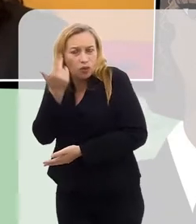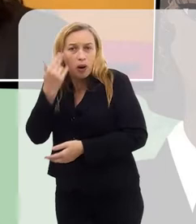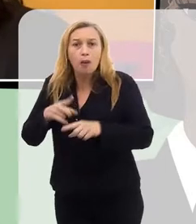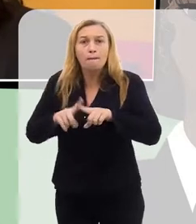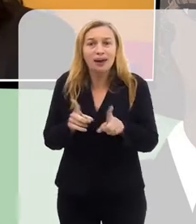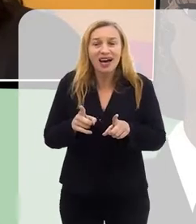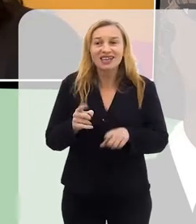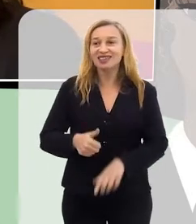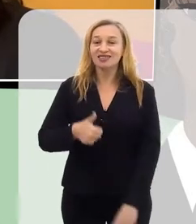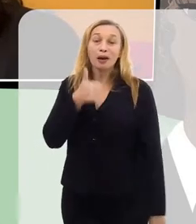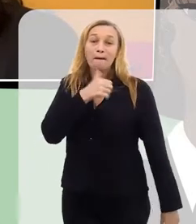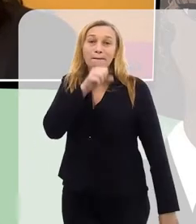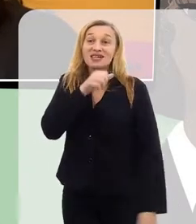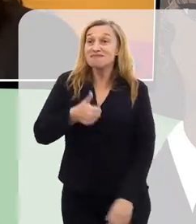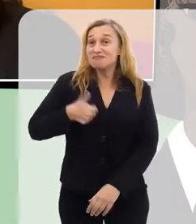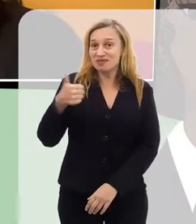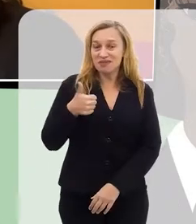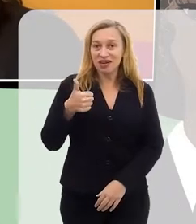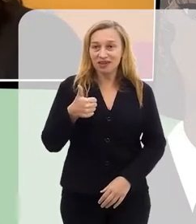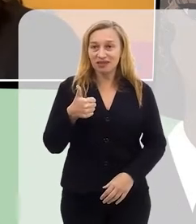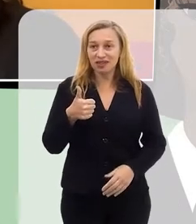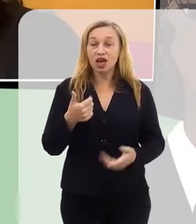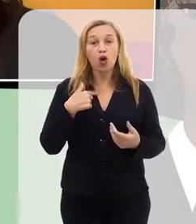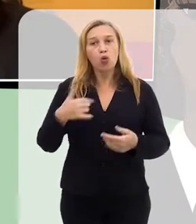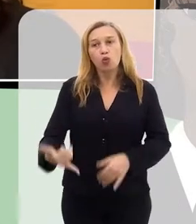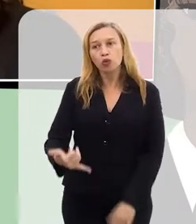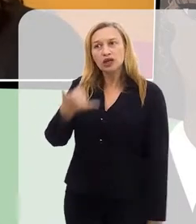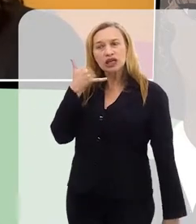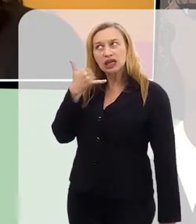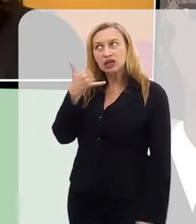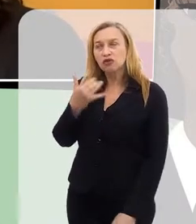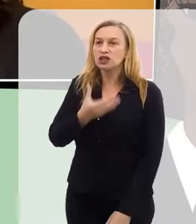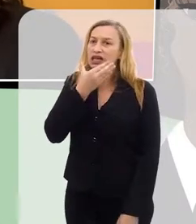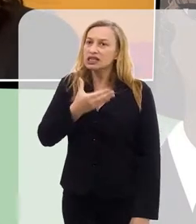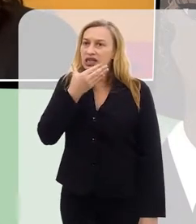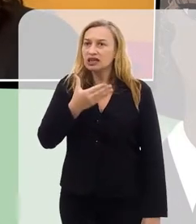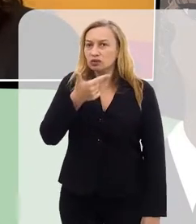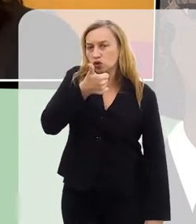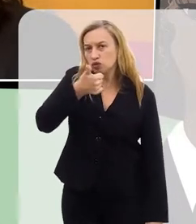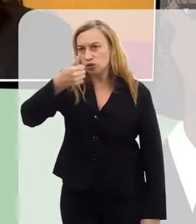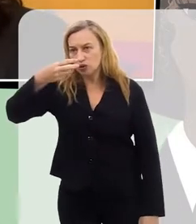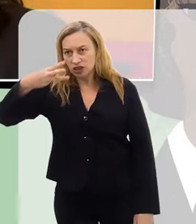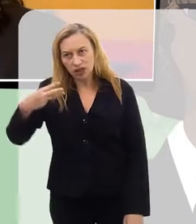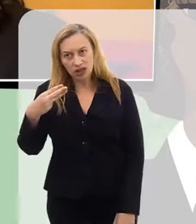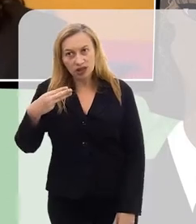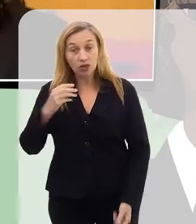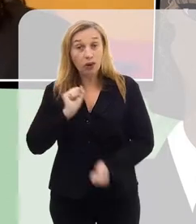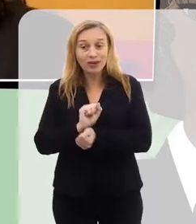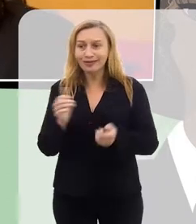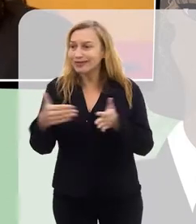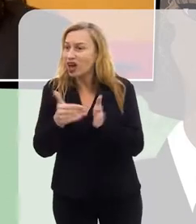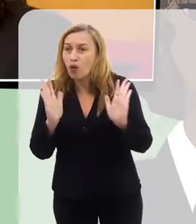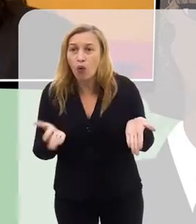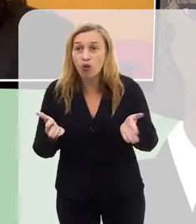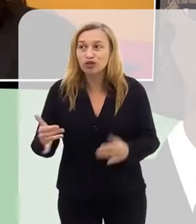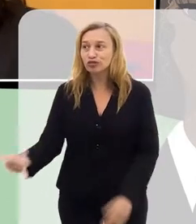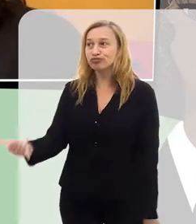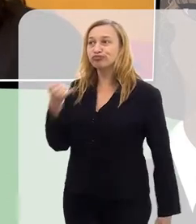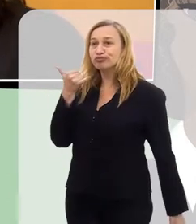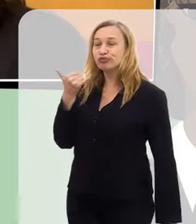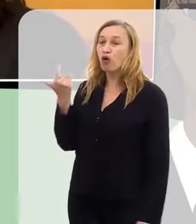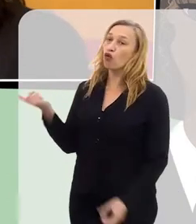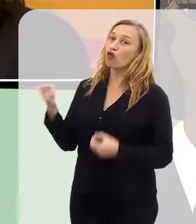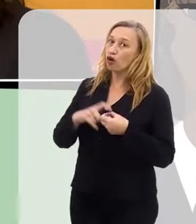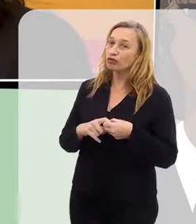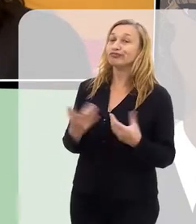Mas, mãe de primeira viagem. Eu liguei para ele. Isso foi em dezembro de 2013. E eu estou esperando até hoje, nove anos, que ele